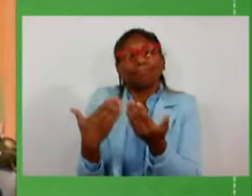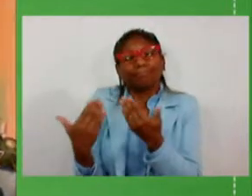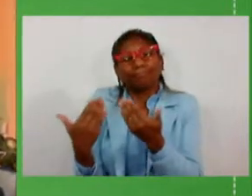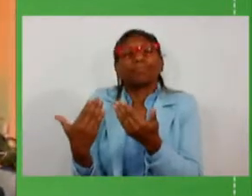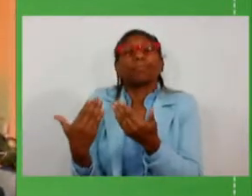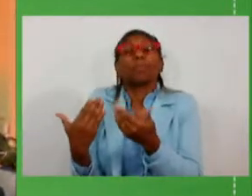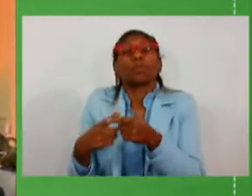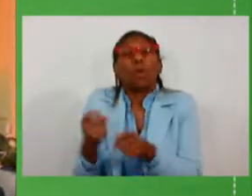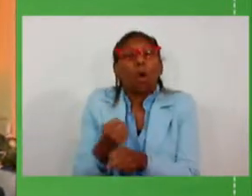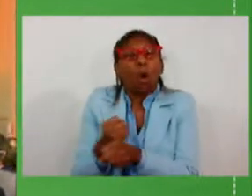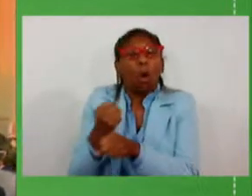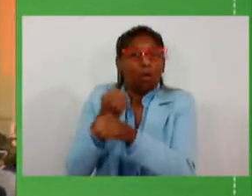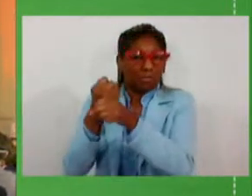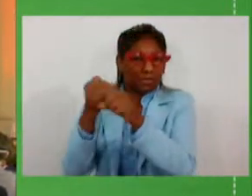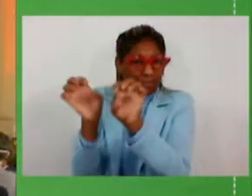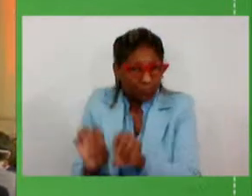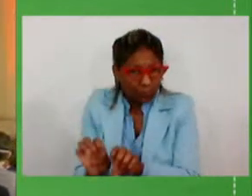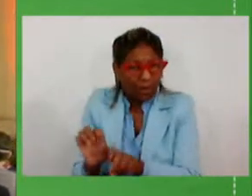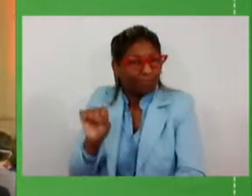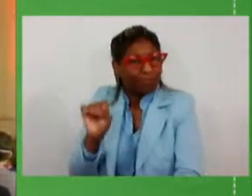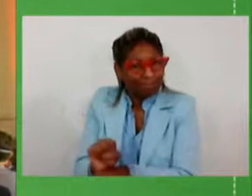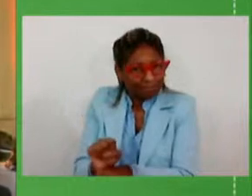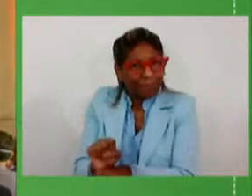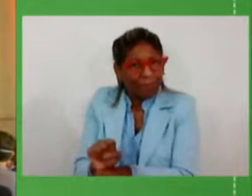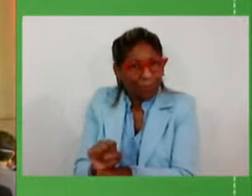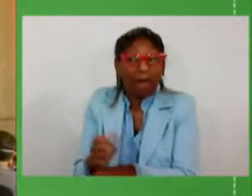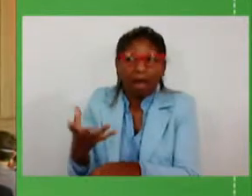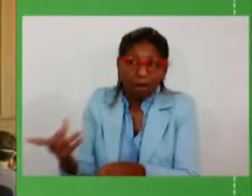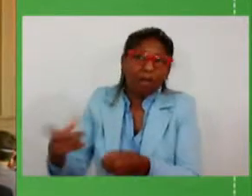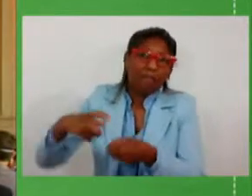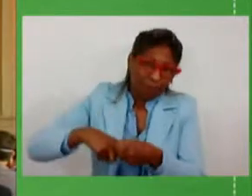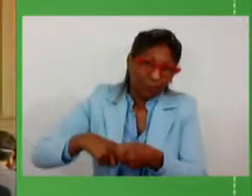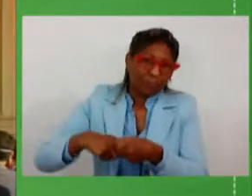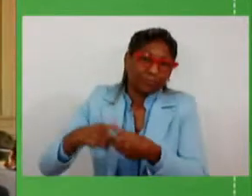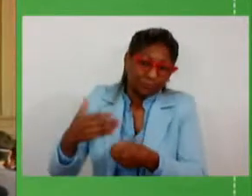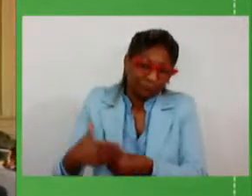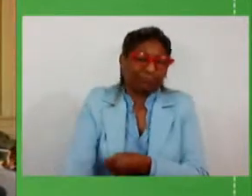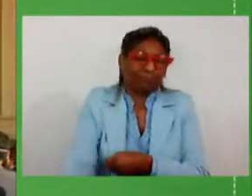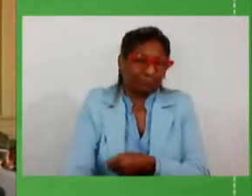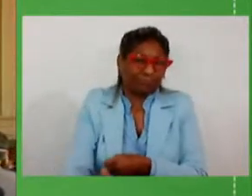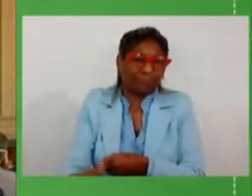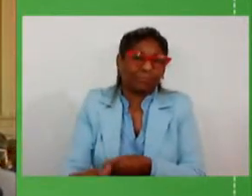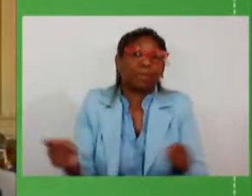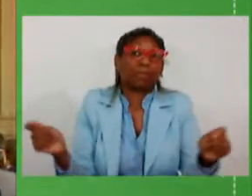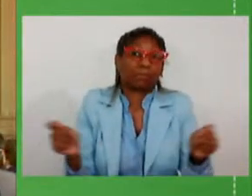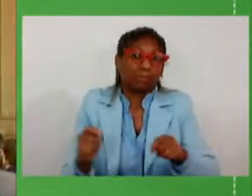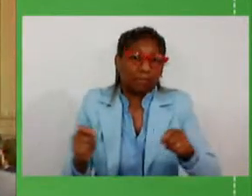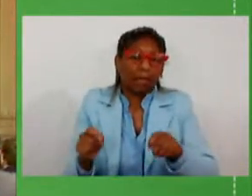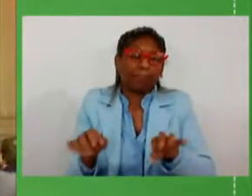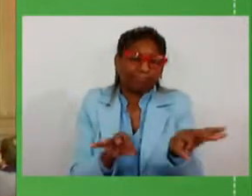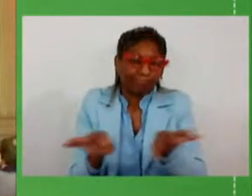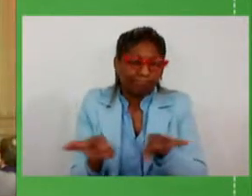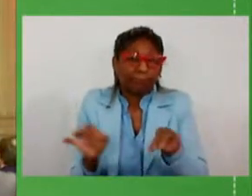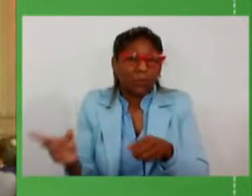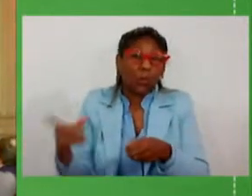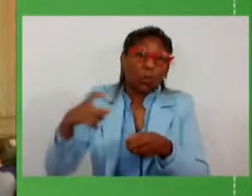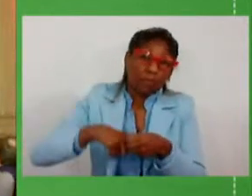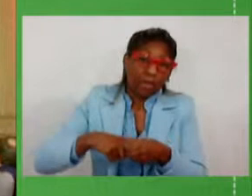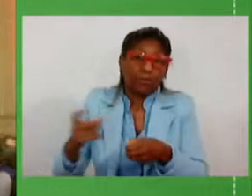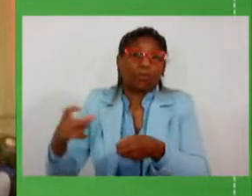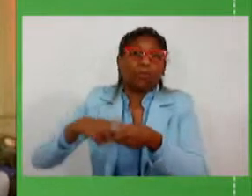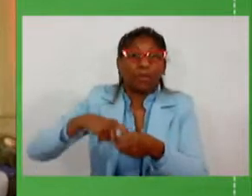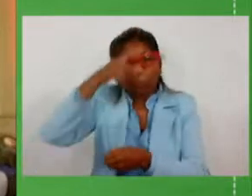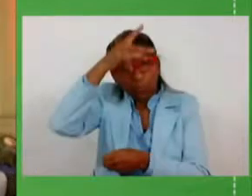estruturantes, como vocês vão poder ver logo em seguida, serão realizadas em formato de convênio com prefeituras,